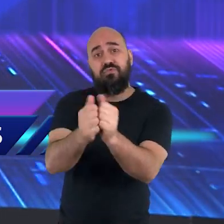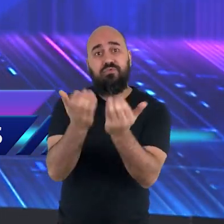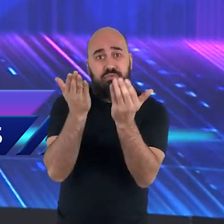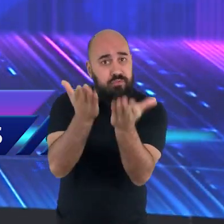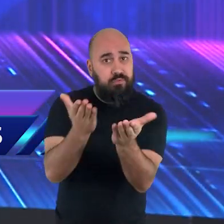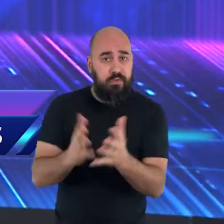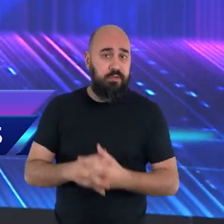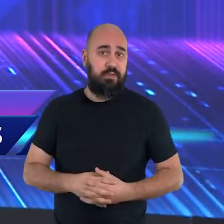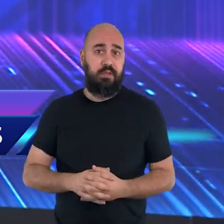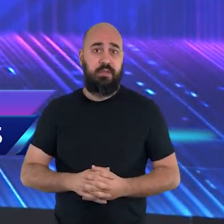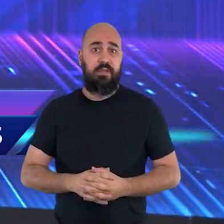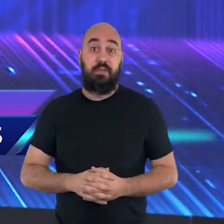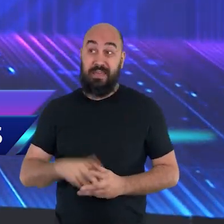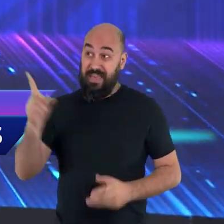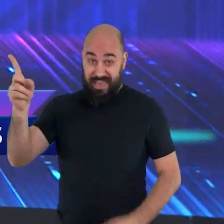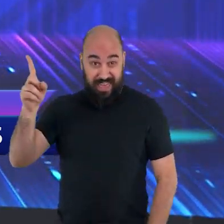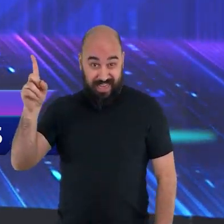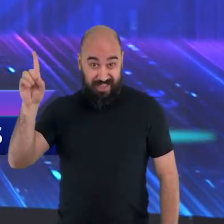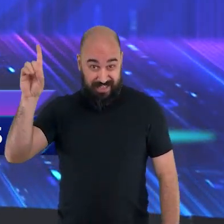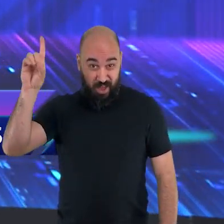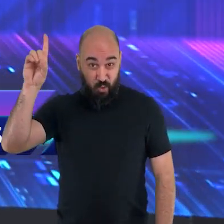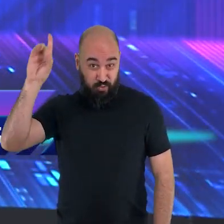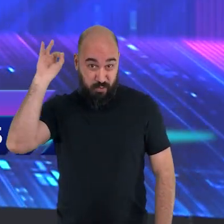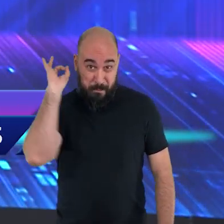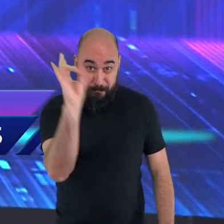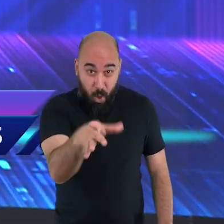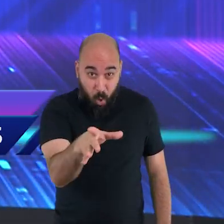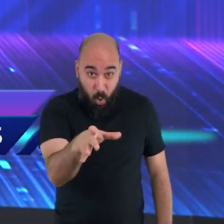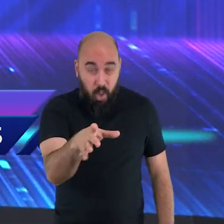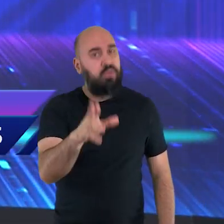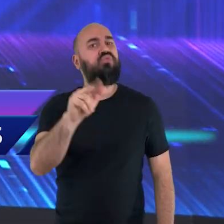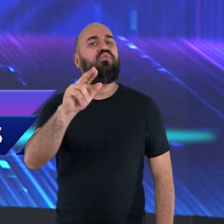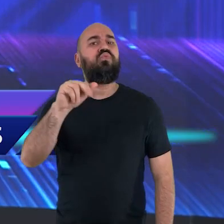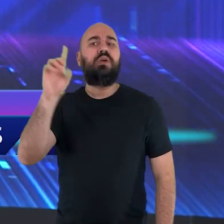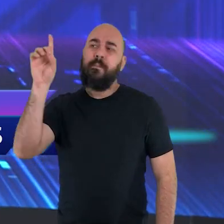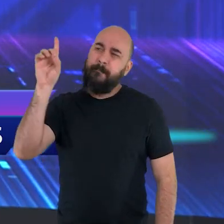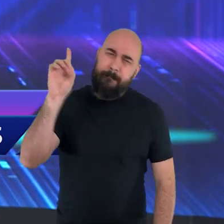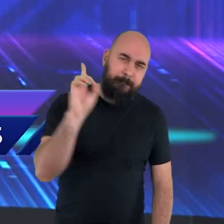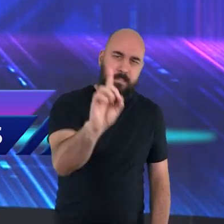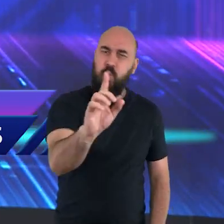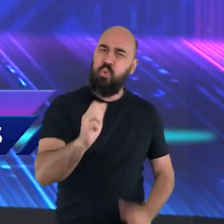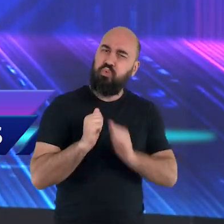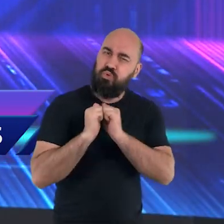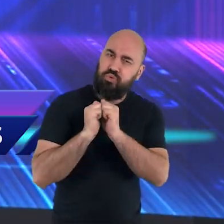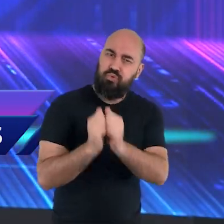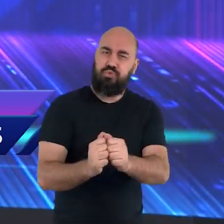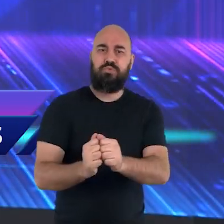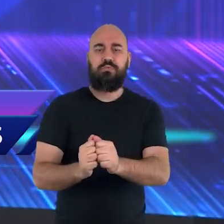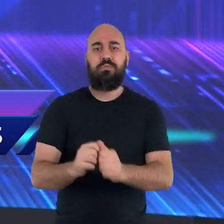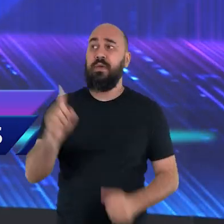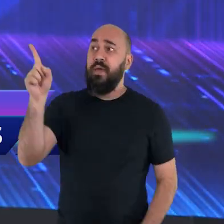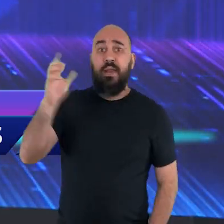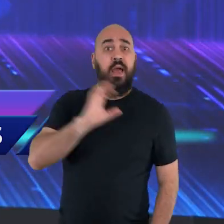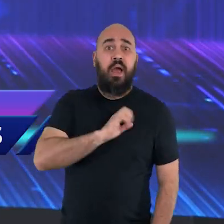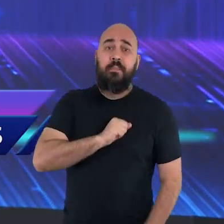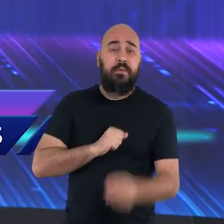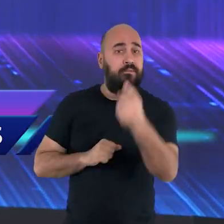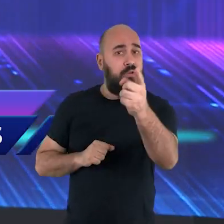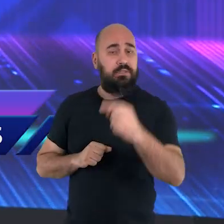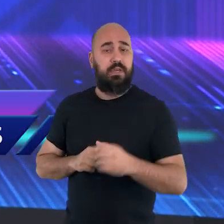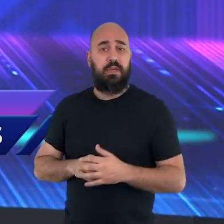lado. Ele nunca vai te abandonar. Agora, não se engane. Deus que é Deus, Deus que te ama,